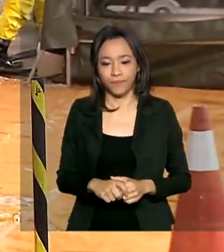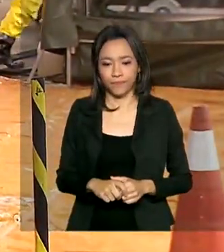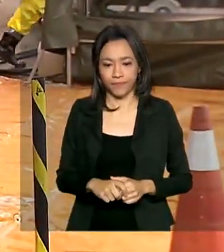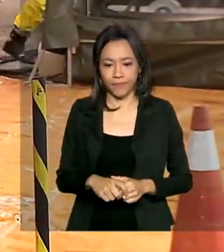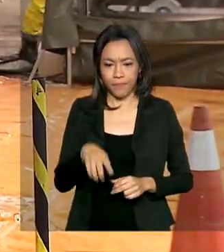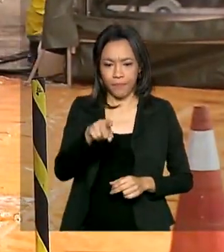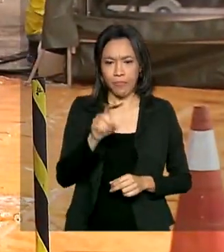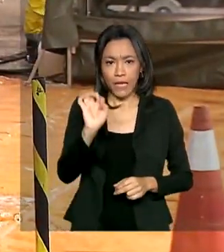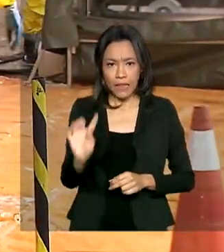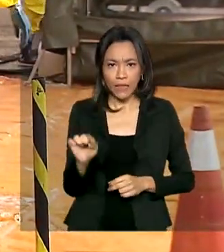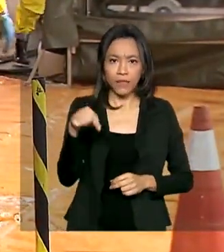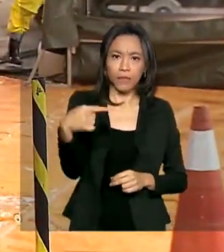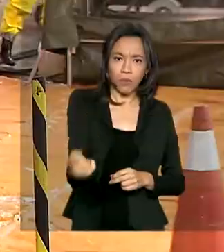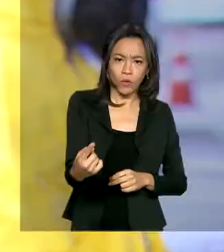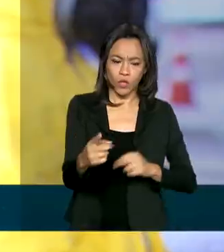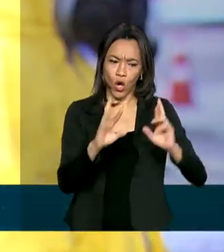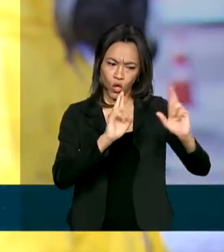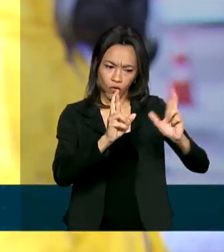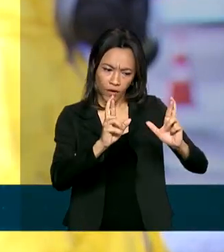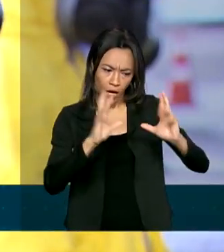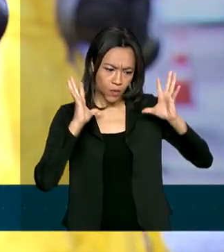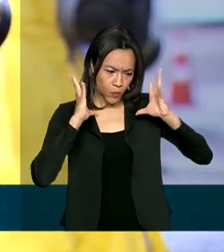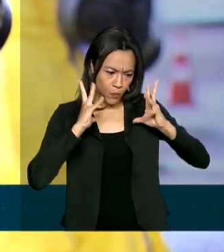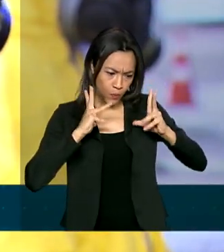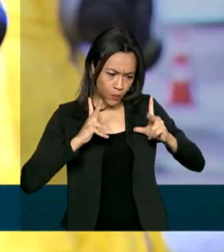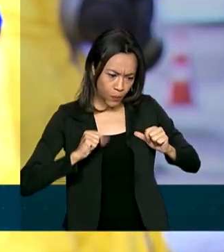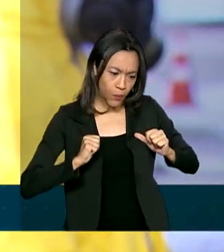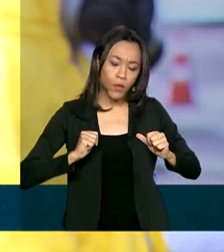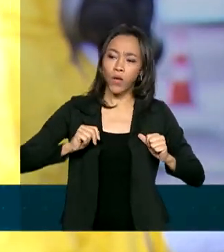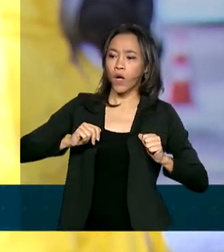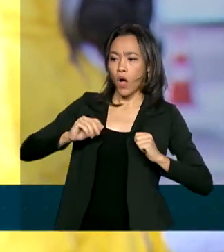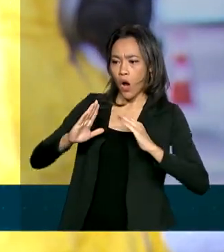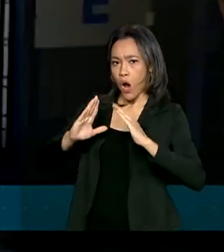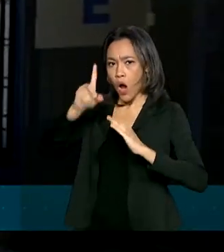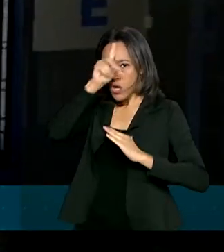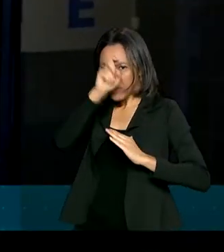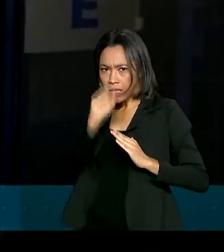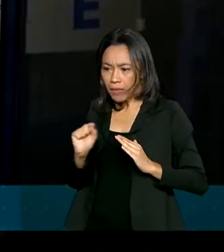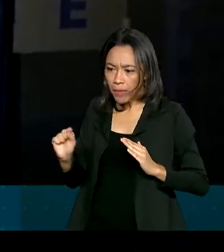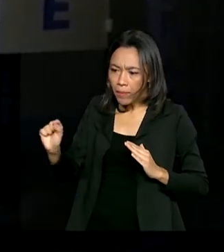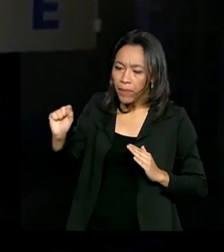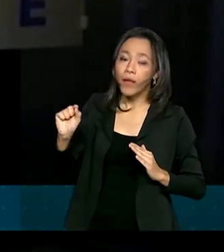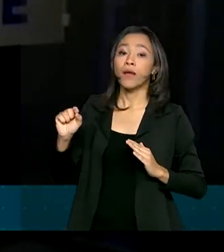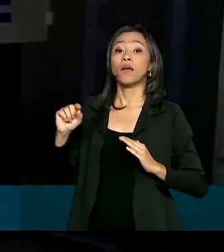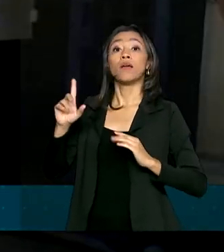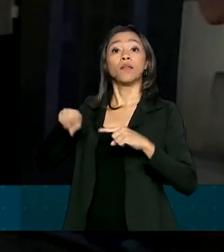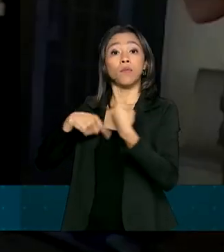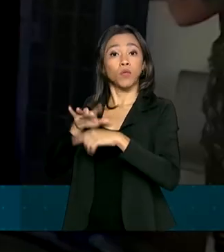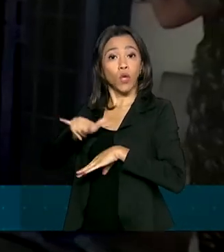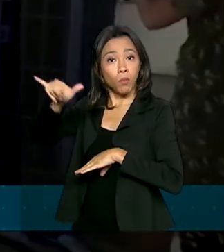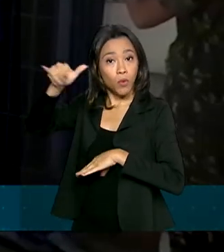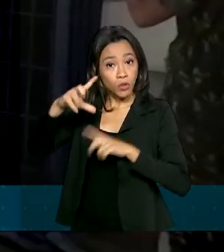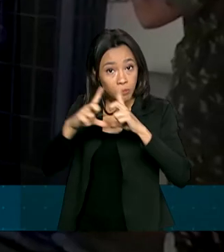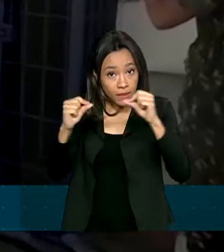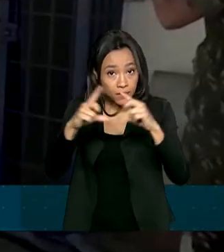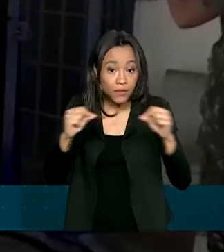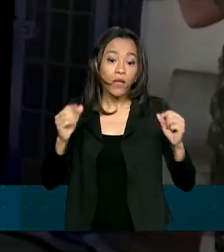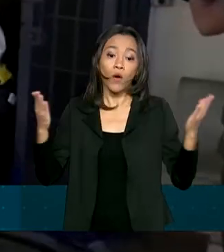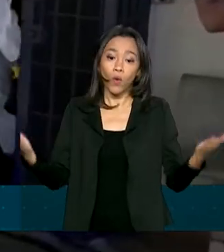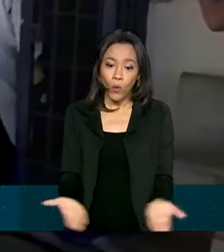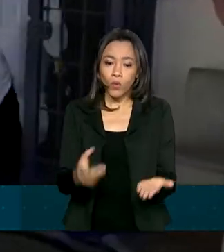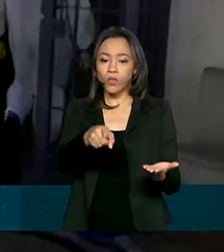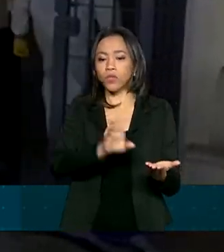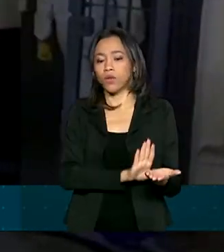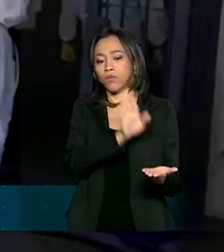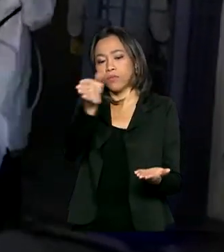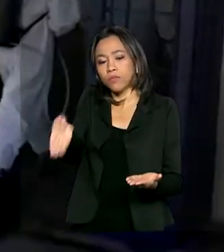Depois de passar pela rodoviária, por hospitais e pelo aeroporto de Brasília, os militares do Comando Conjunto Planalto fizeram hoje a